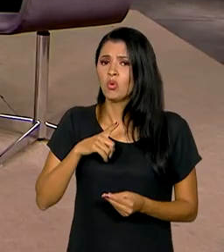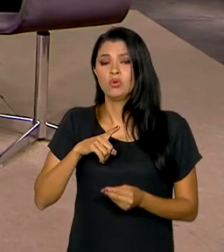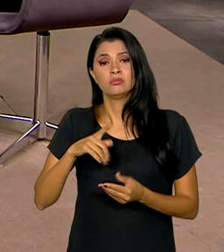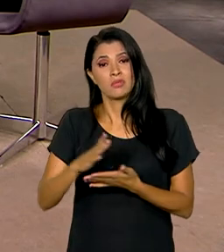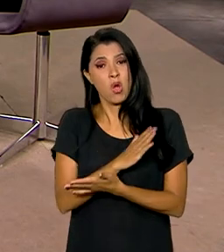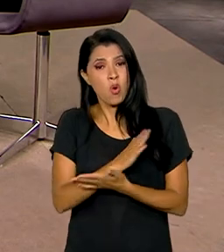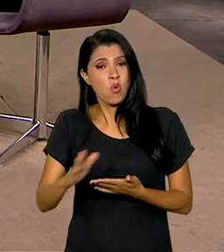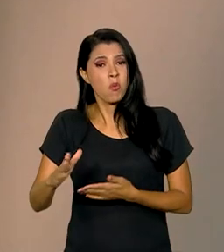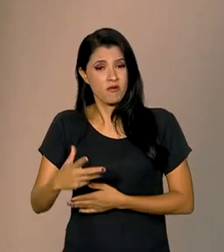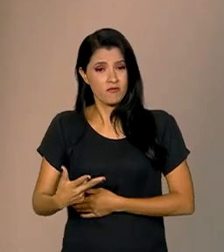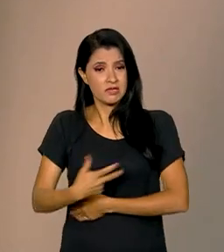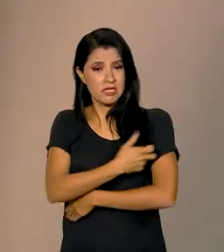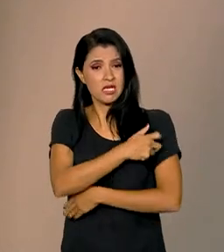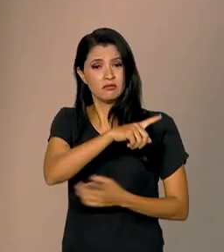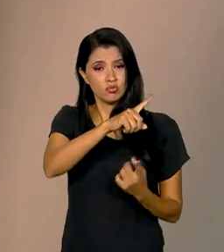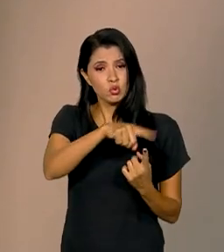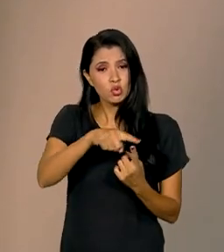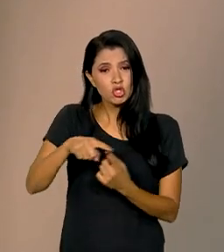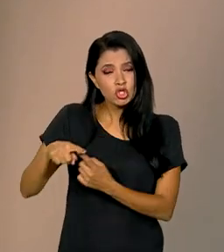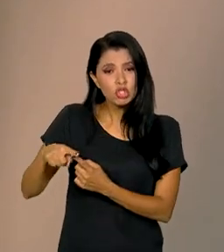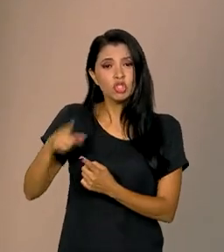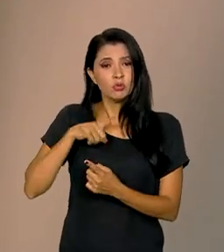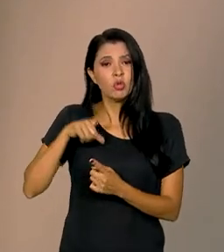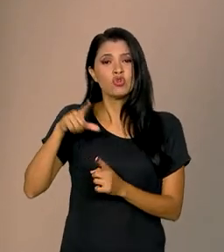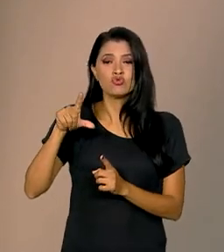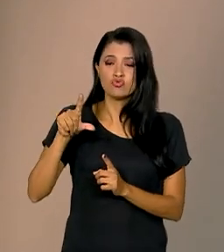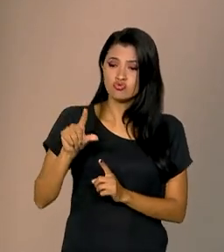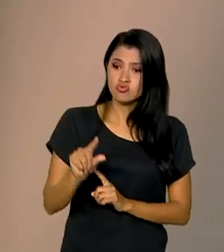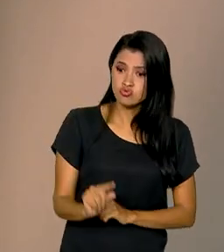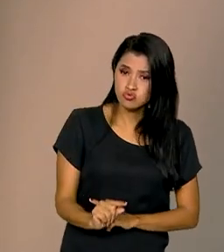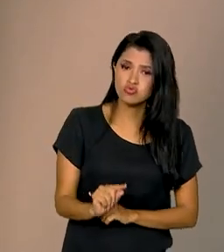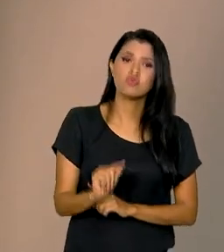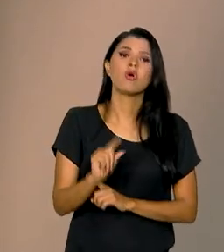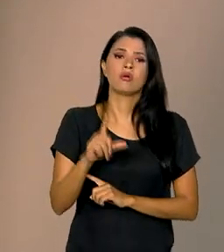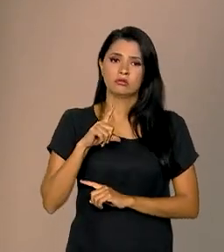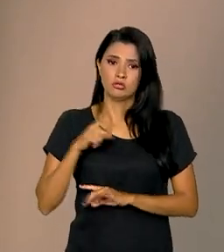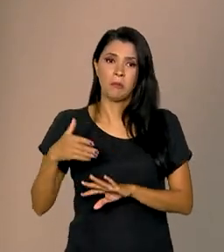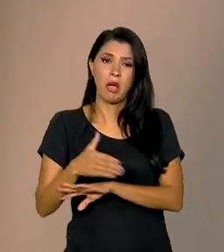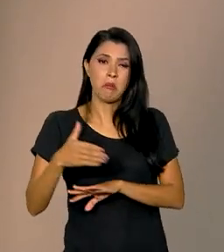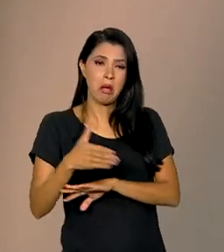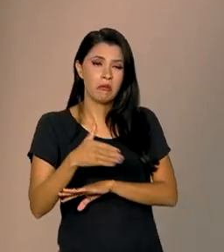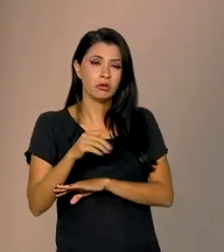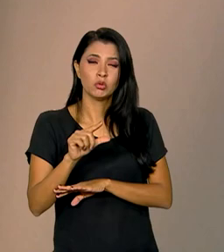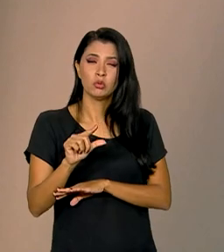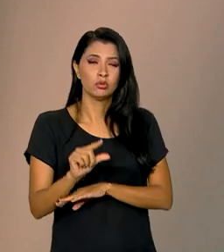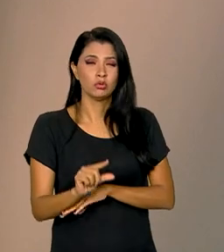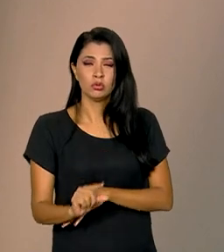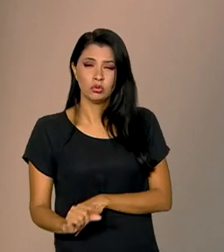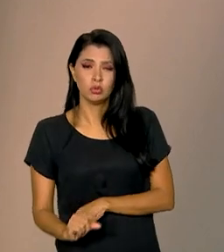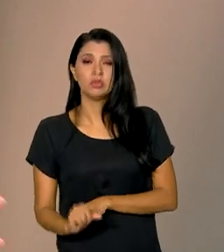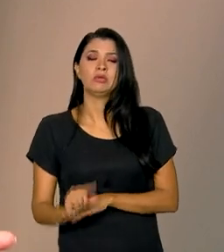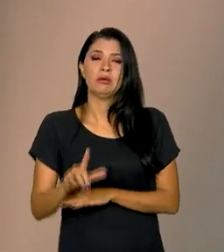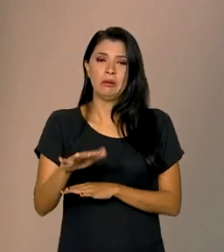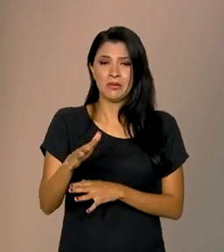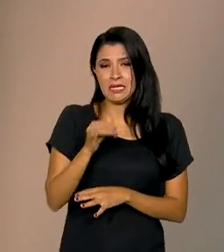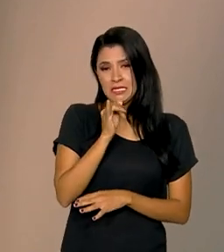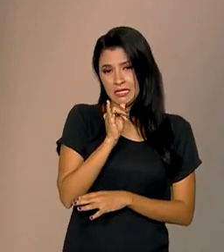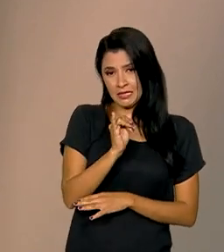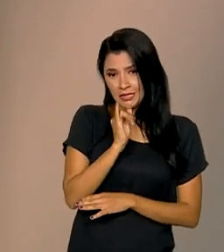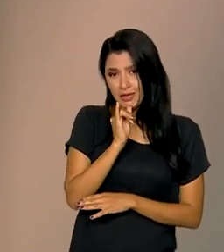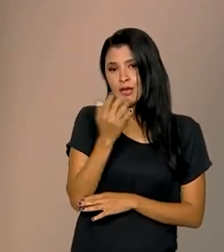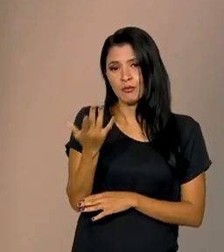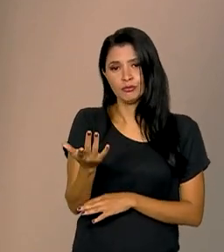vacinas, uma redução na cobertura vacinal. Podemos citar o caso